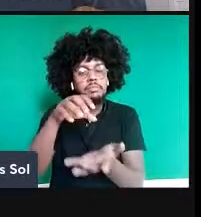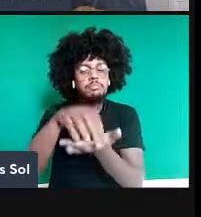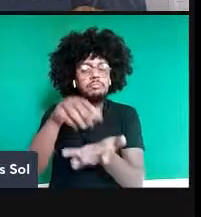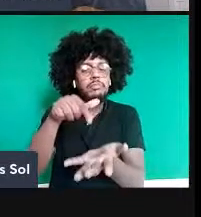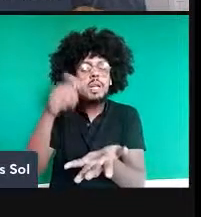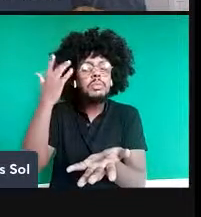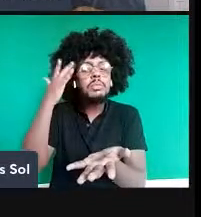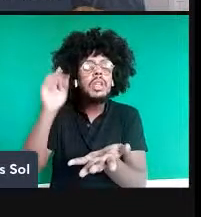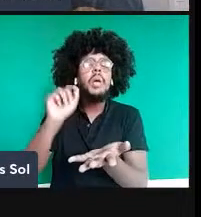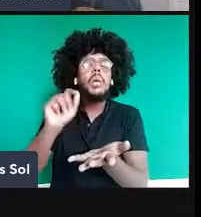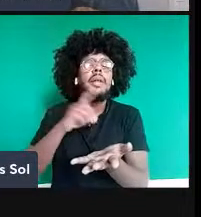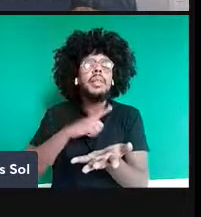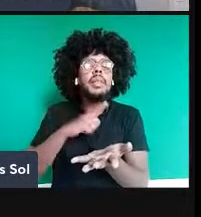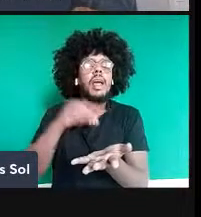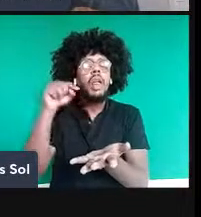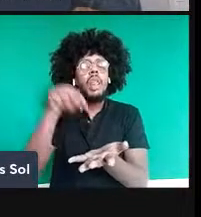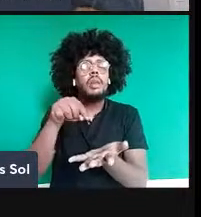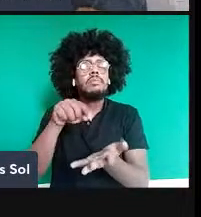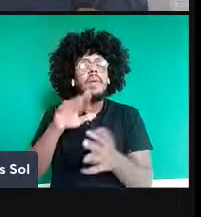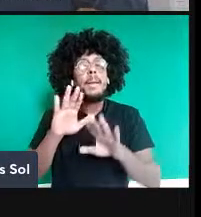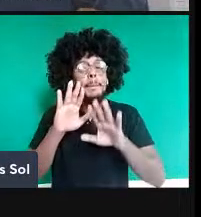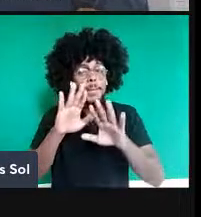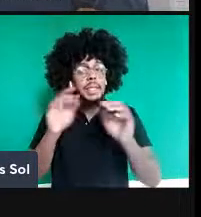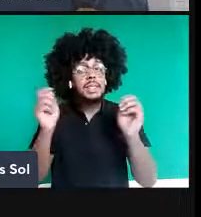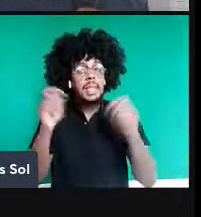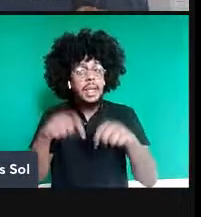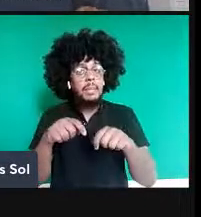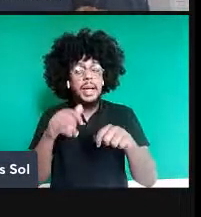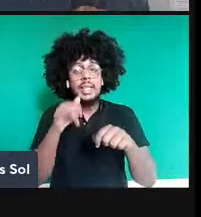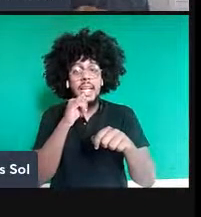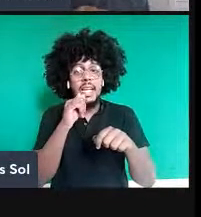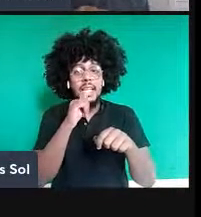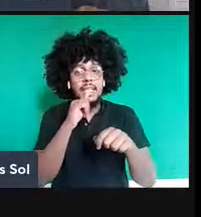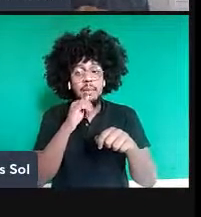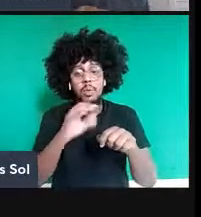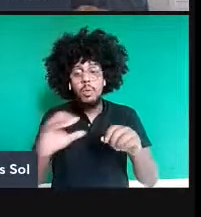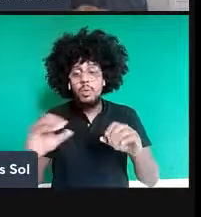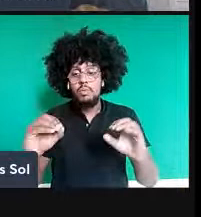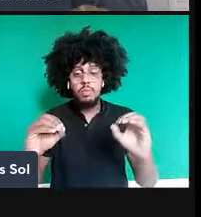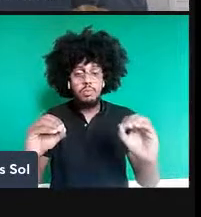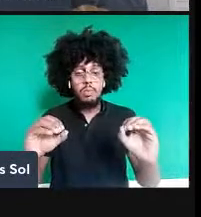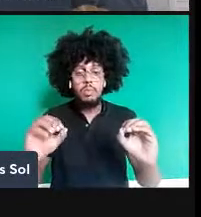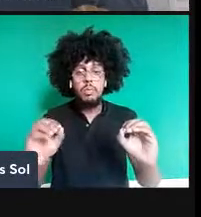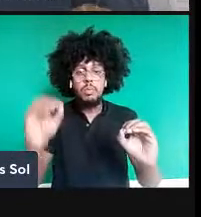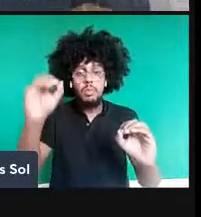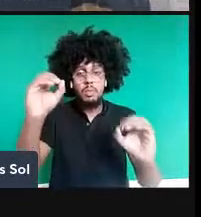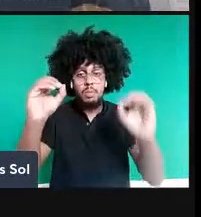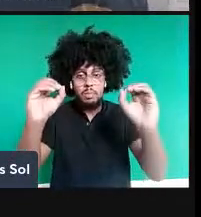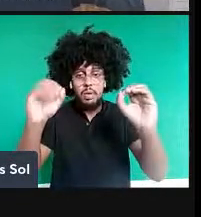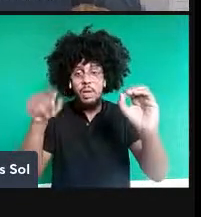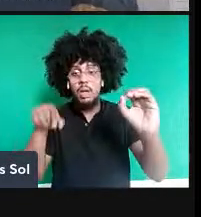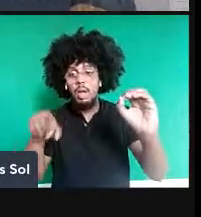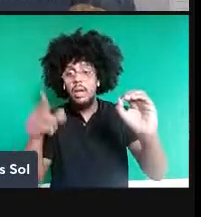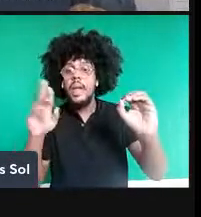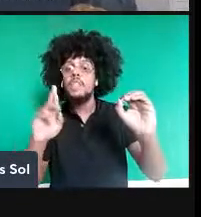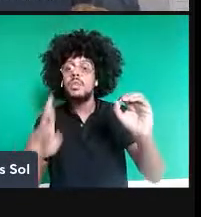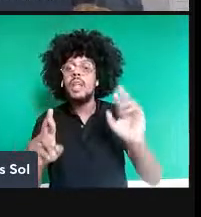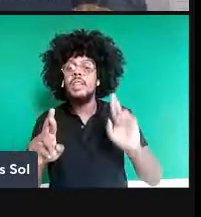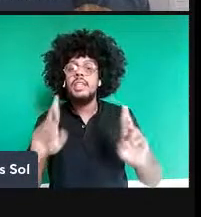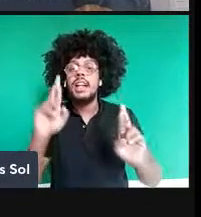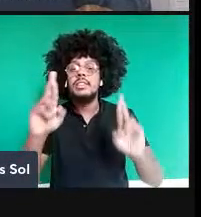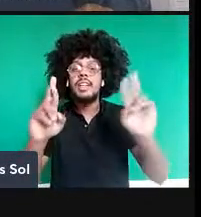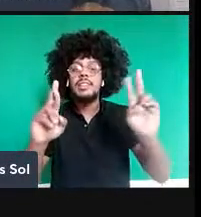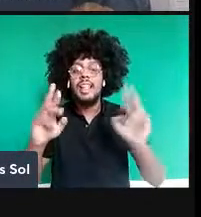que os resultados das medições de Alice e Bob dependam do estado dessa fonte. E mais do que isso, também é